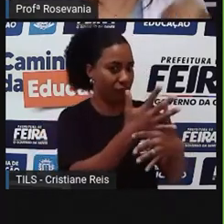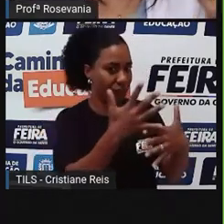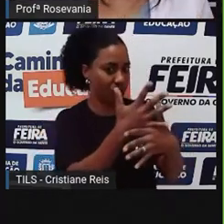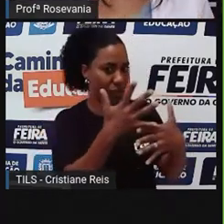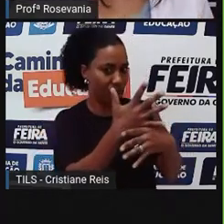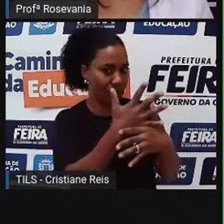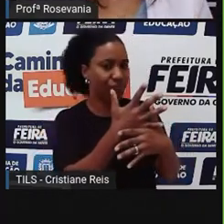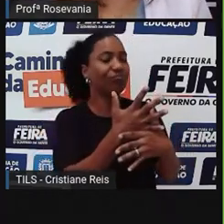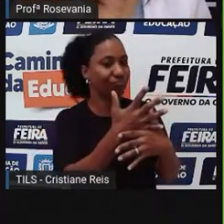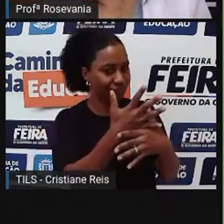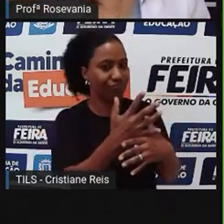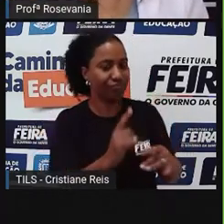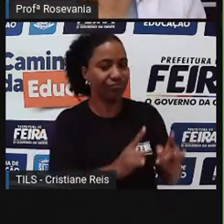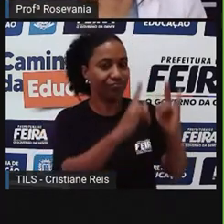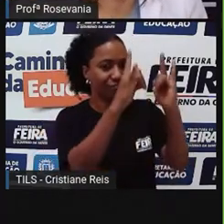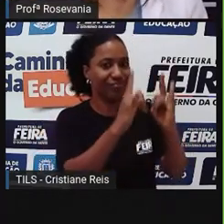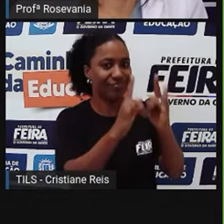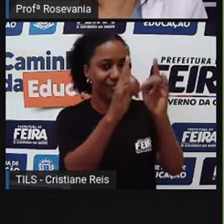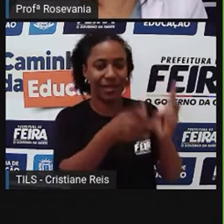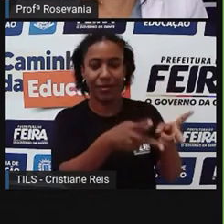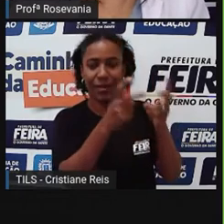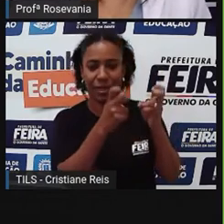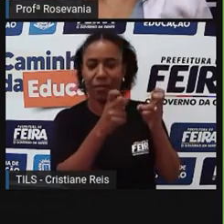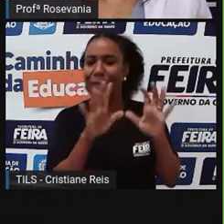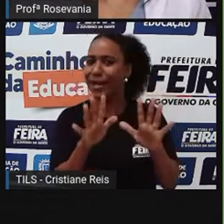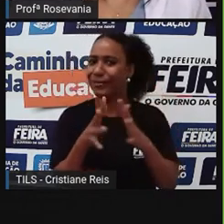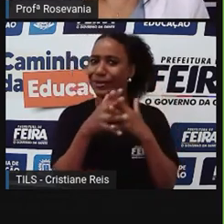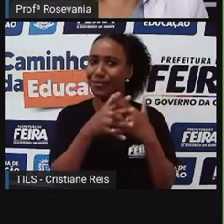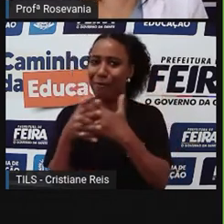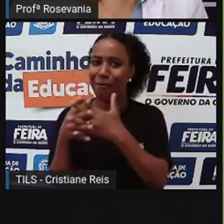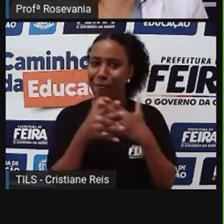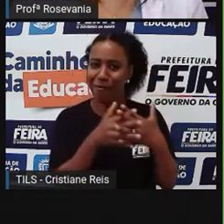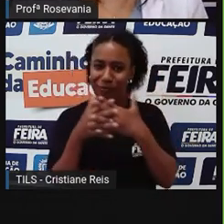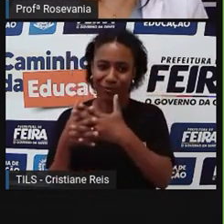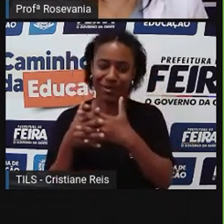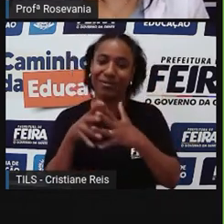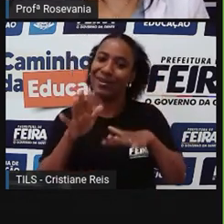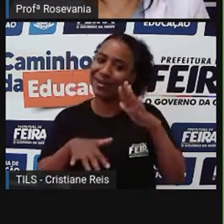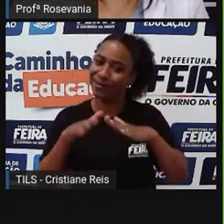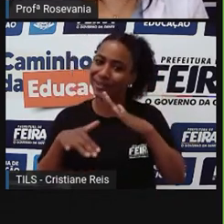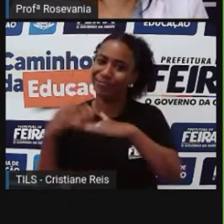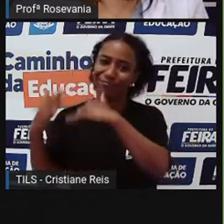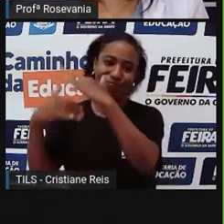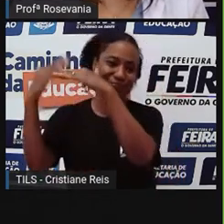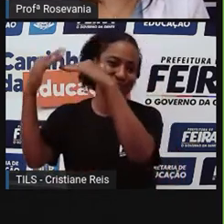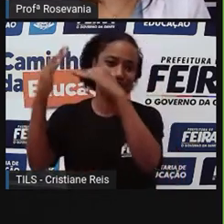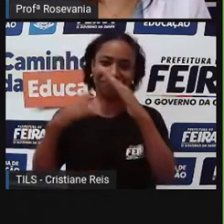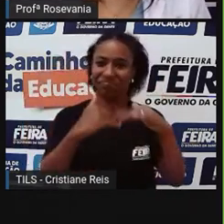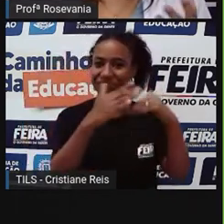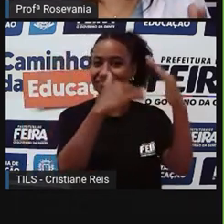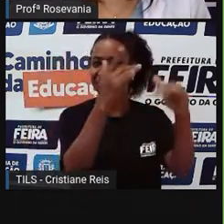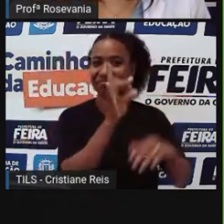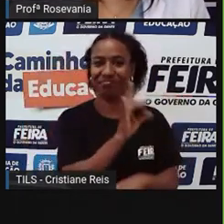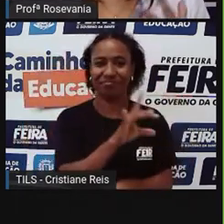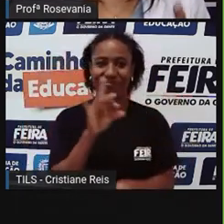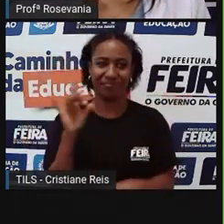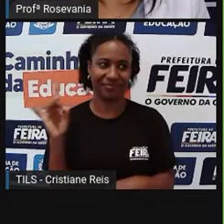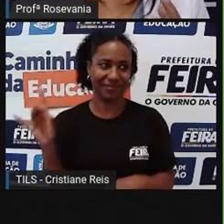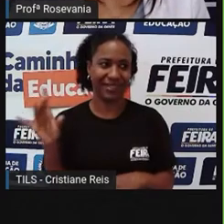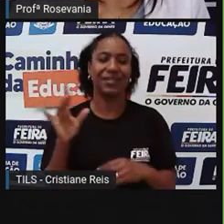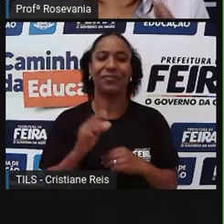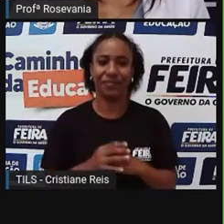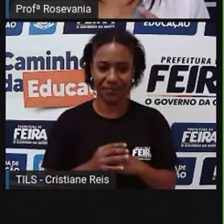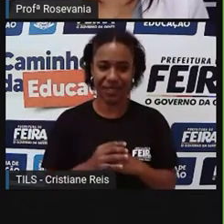dúvida, será que eu estou num espaço urbano, será que eu estou num espaço rural? Vai depender do desenvolvimento daquele lugar que esteja. Então, perceba que a gente